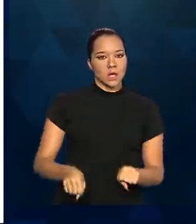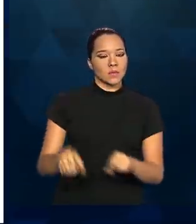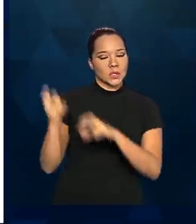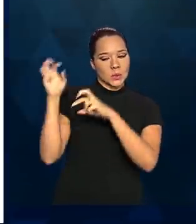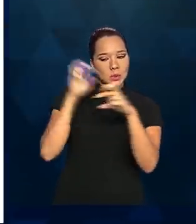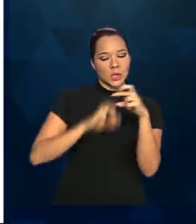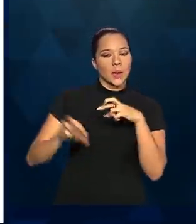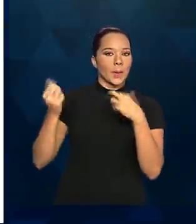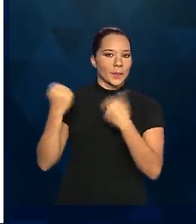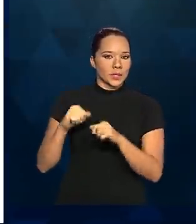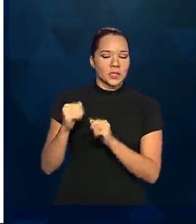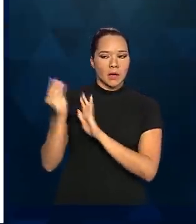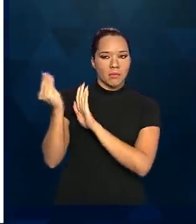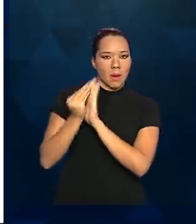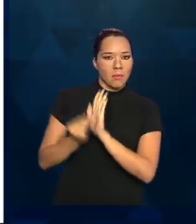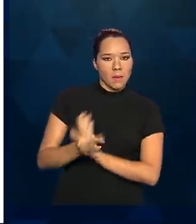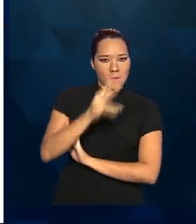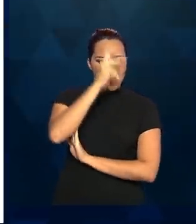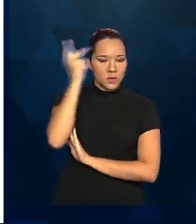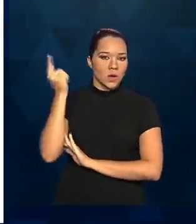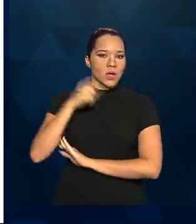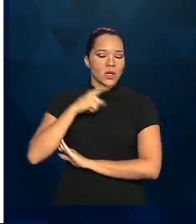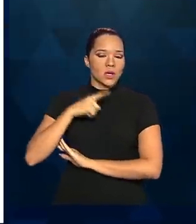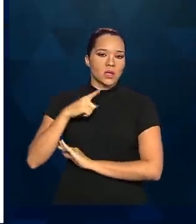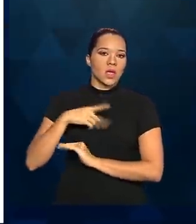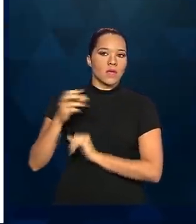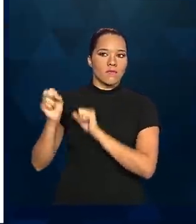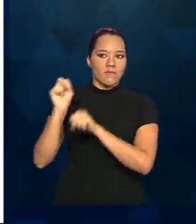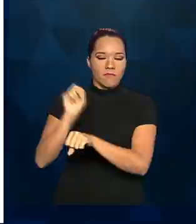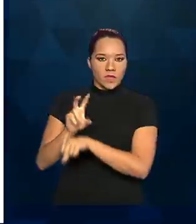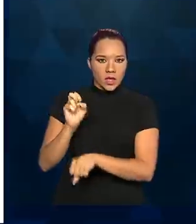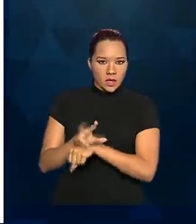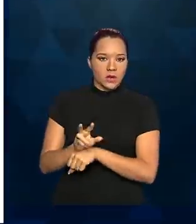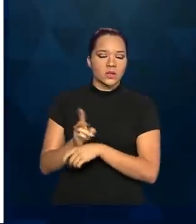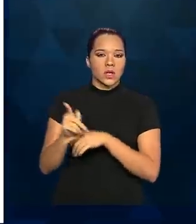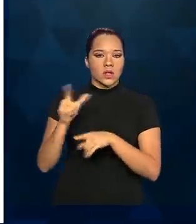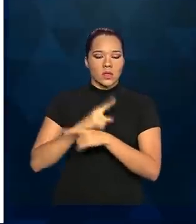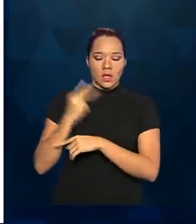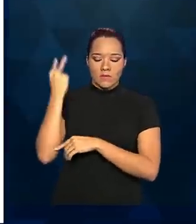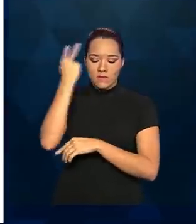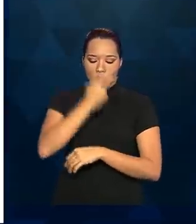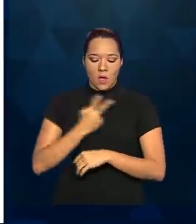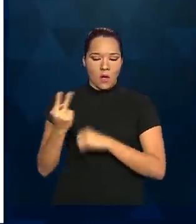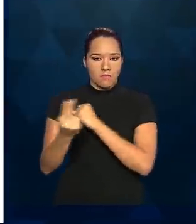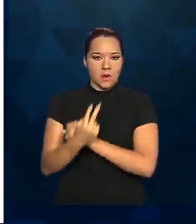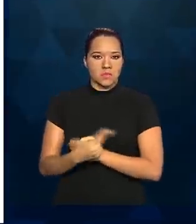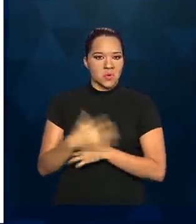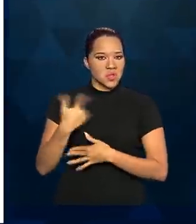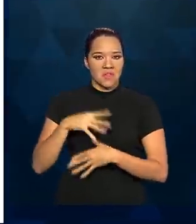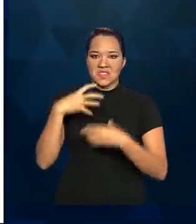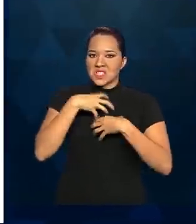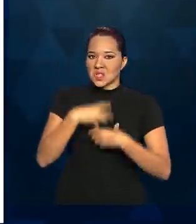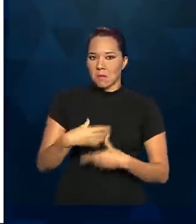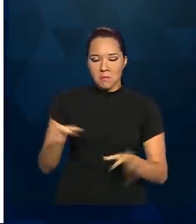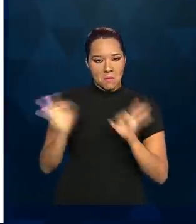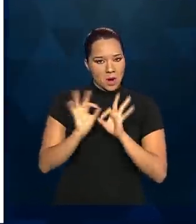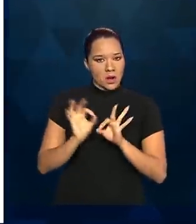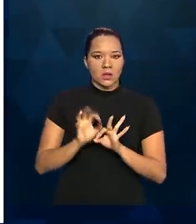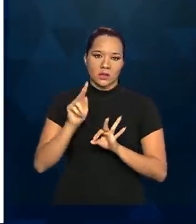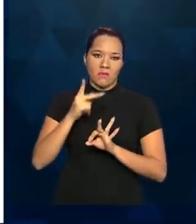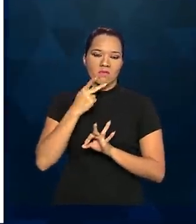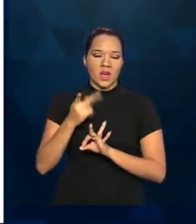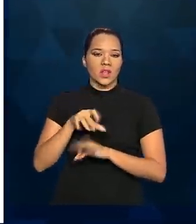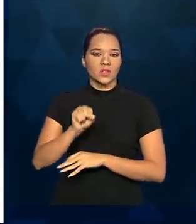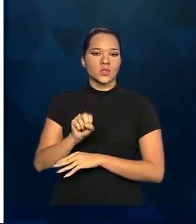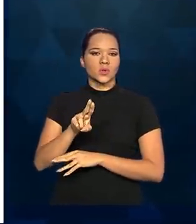deveria captar uma pessoa que teve exposição ao vírus, produziu anticorpos sem ter nenhum sintoma. Então, nós não chamamos isso de